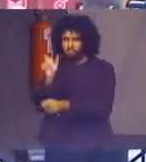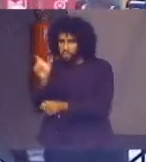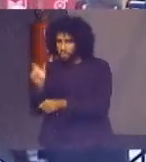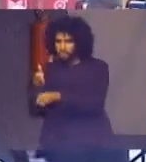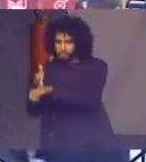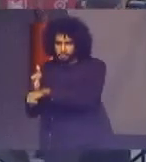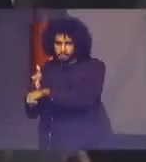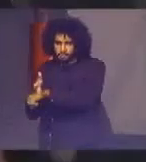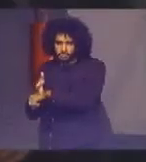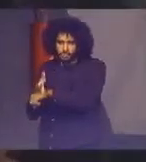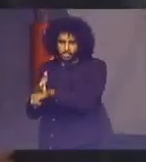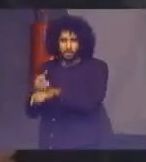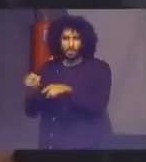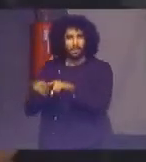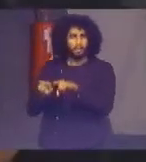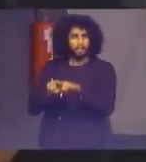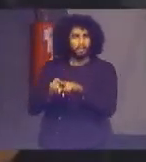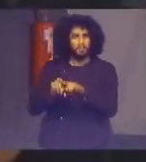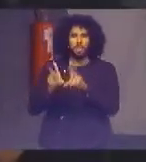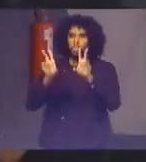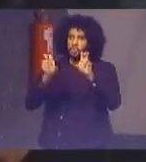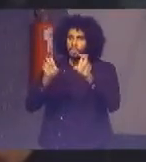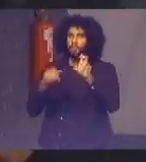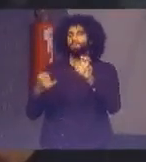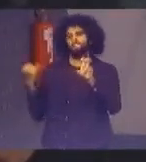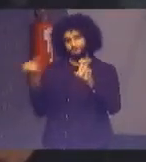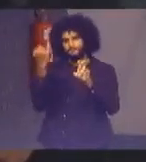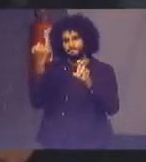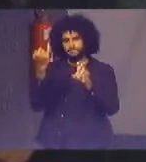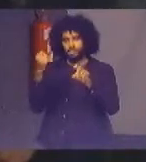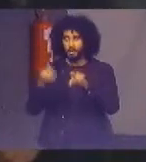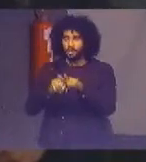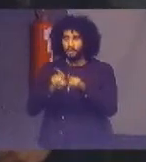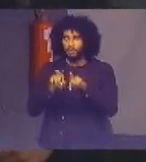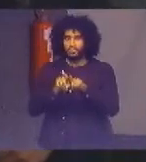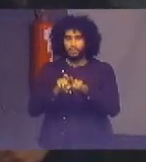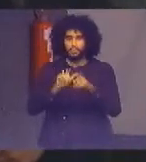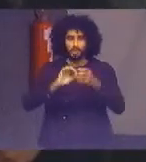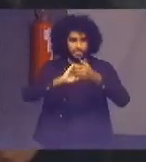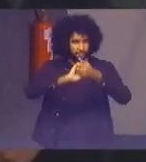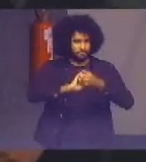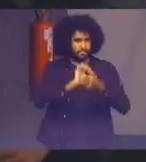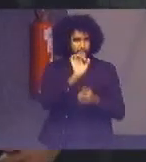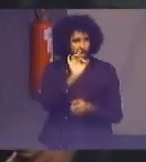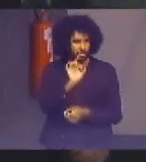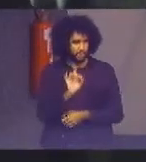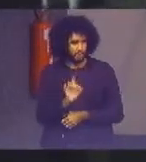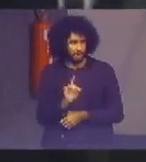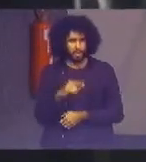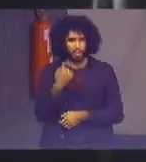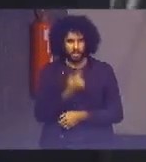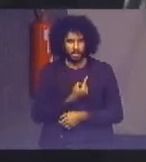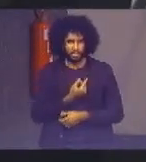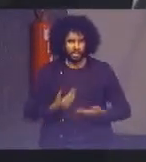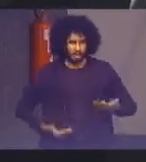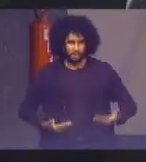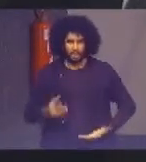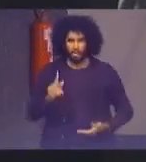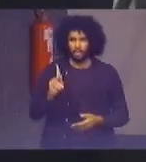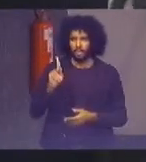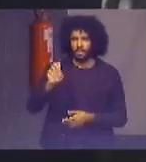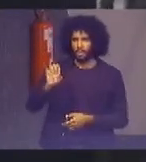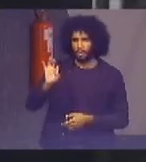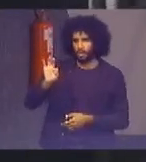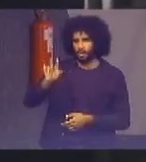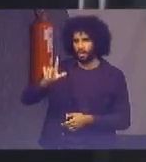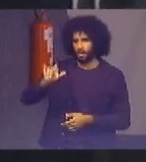pela pertinência temática. E, aqui, um cumprimento especial pela Ketri, nosso funcionário, que tem trabalhado com